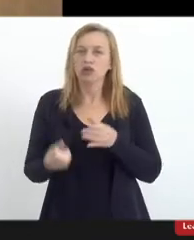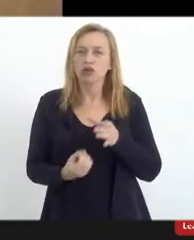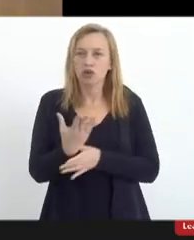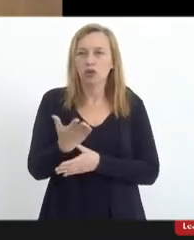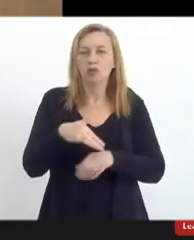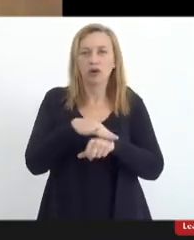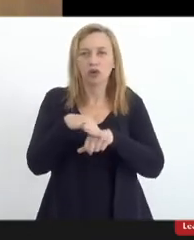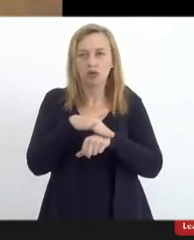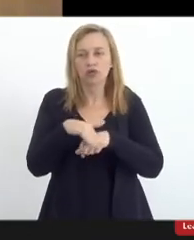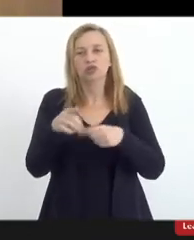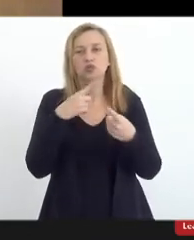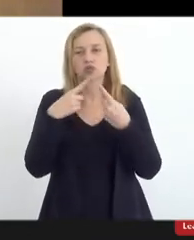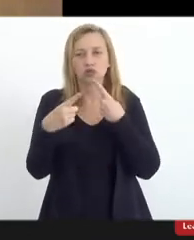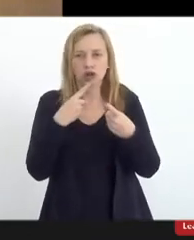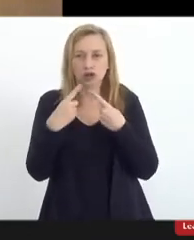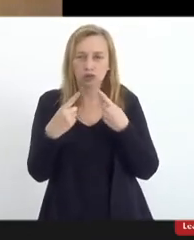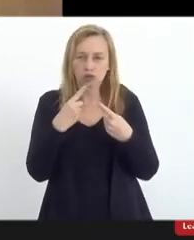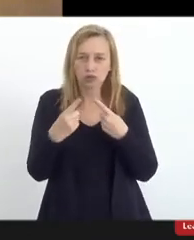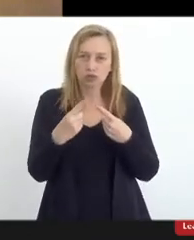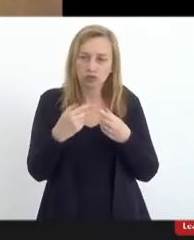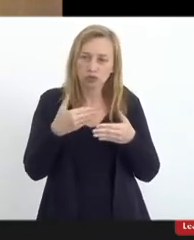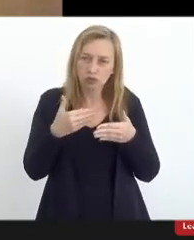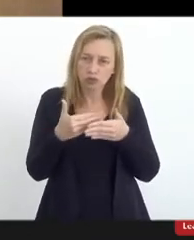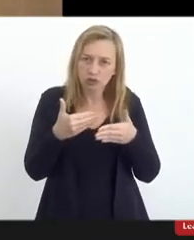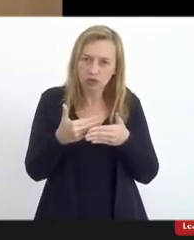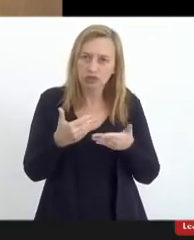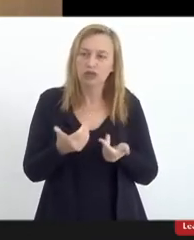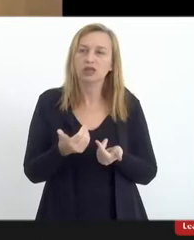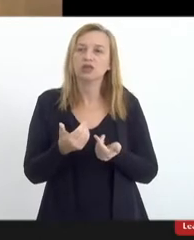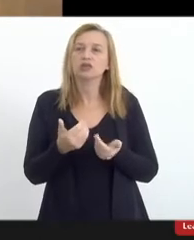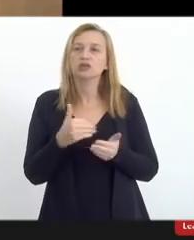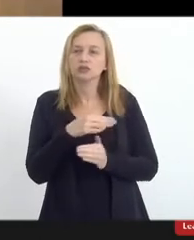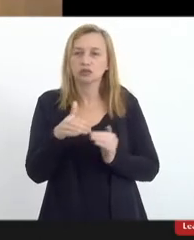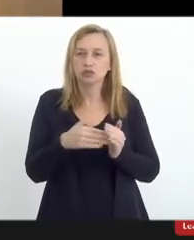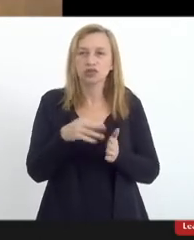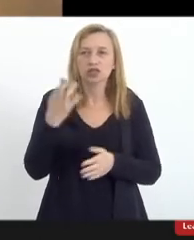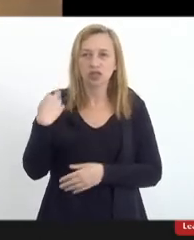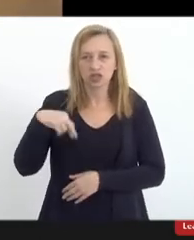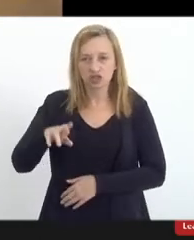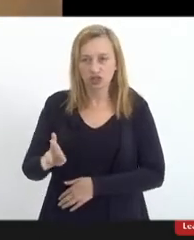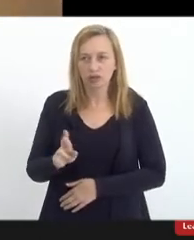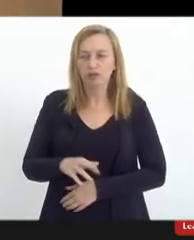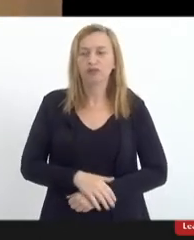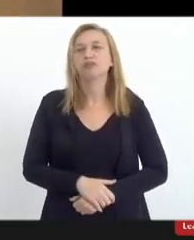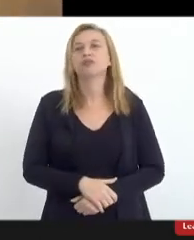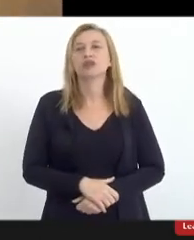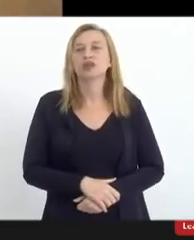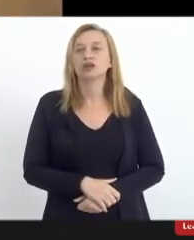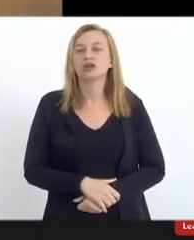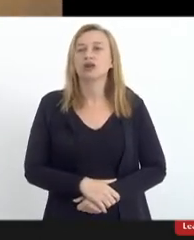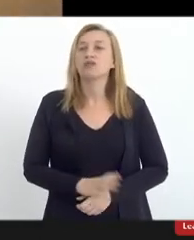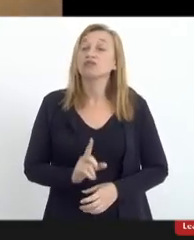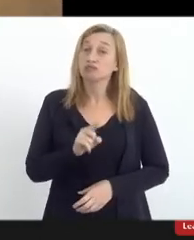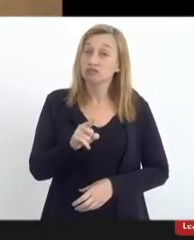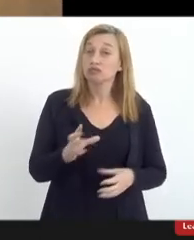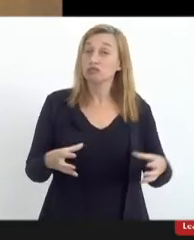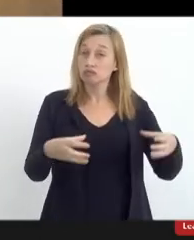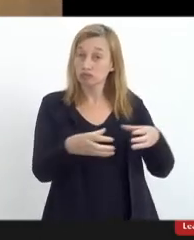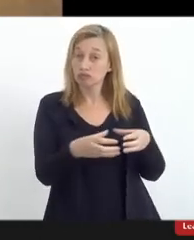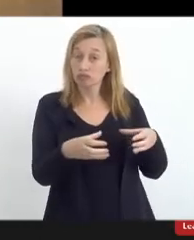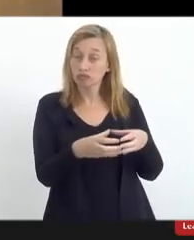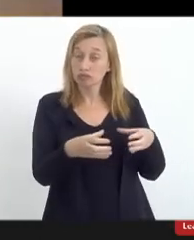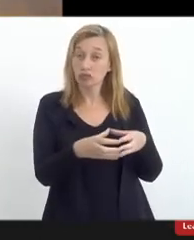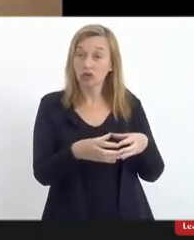conversa, para um diálogo, para uma proximidade com essas religiões. Então, assim, esta comissão, senhora